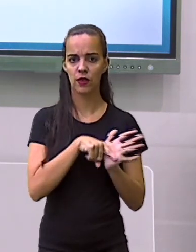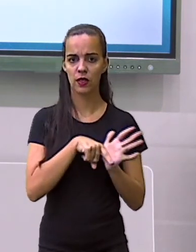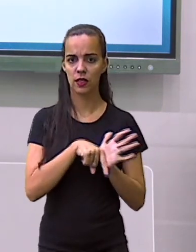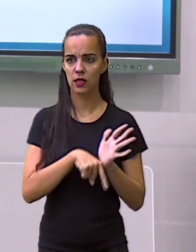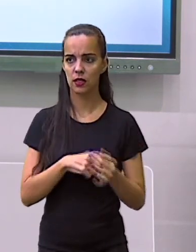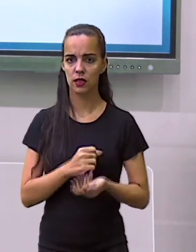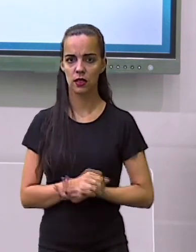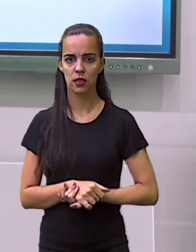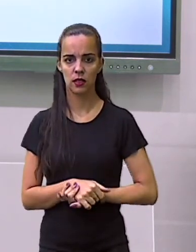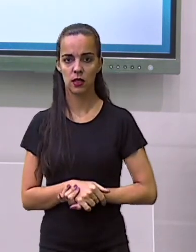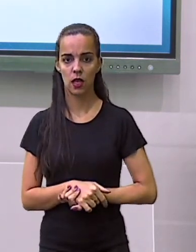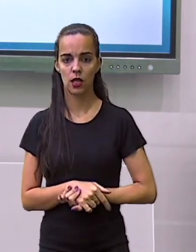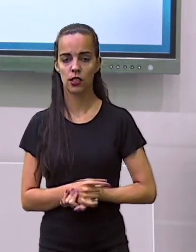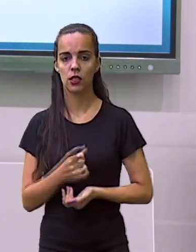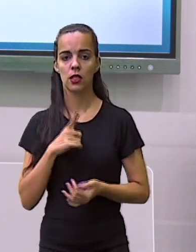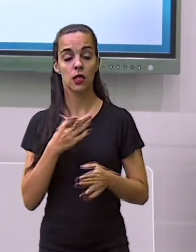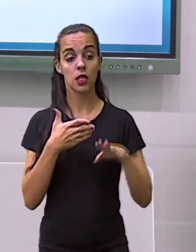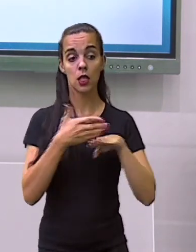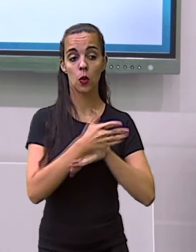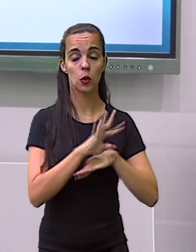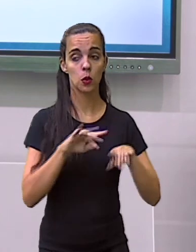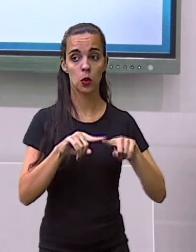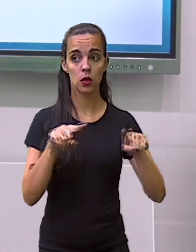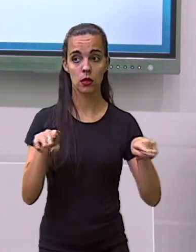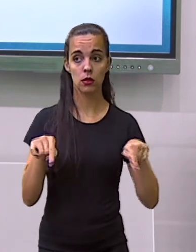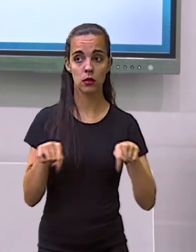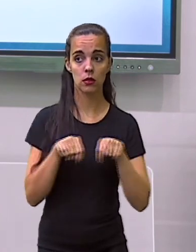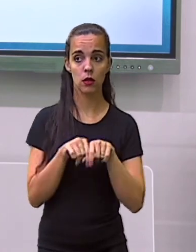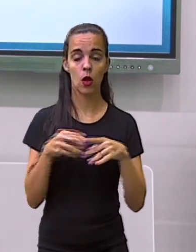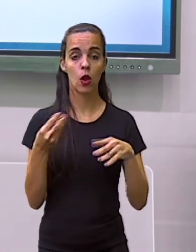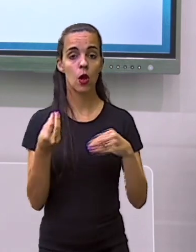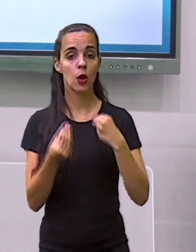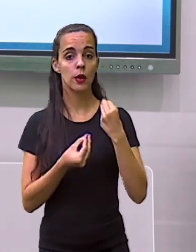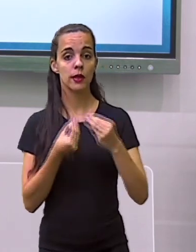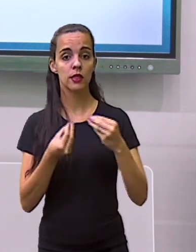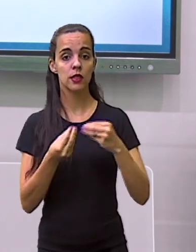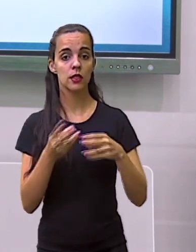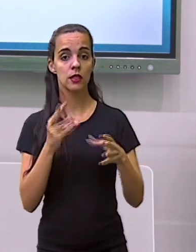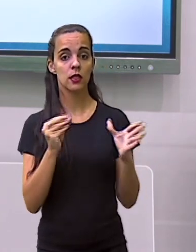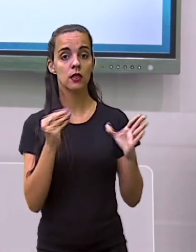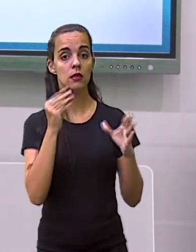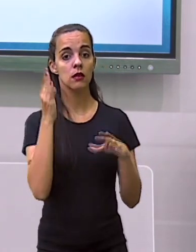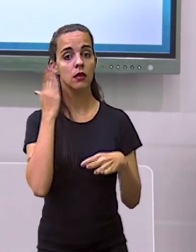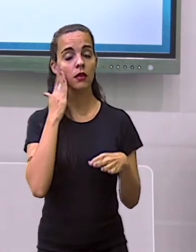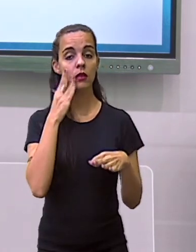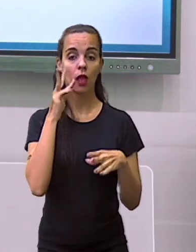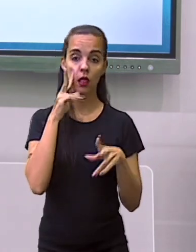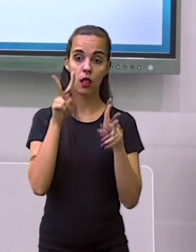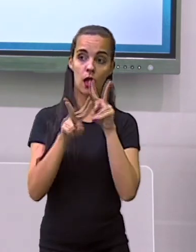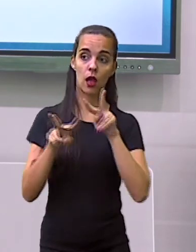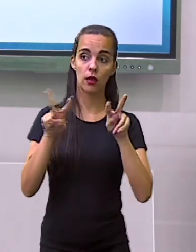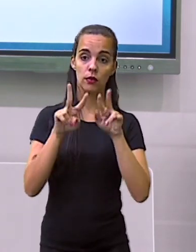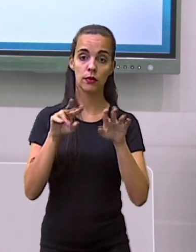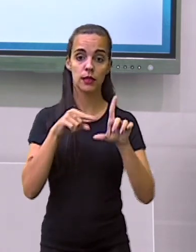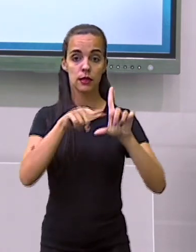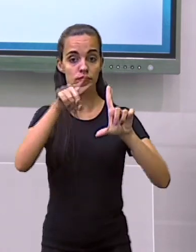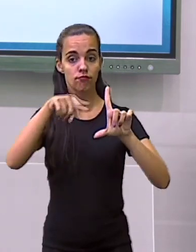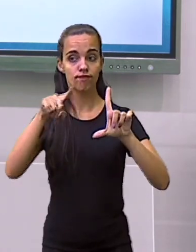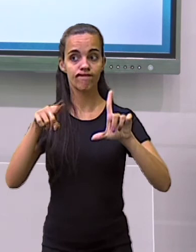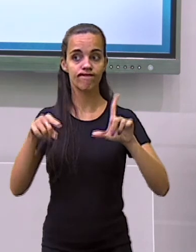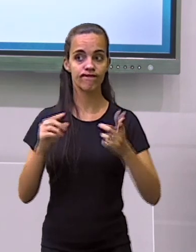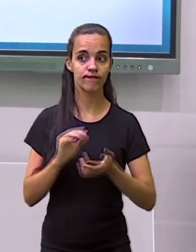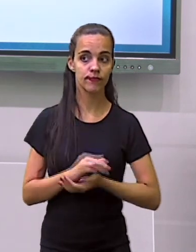não foi lá dentro da sala de aula procurar esses dados. Como ela vai entender este gráfico?